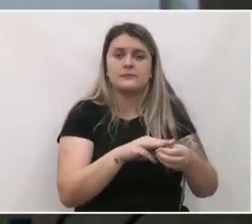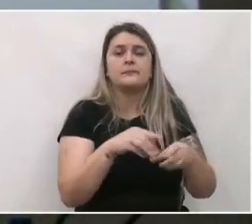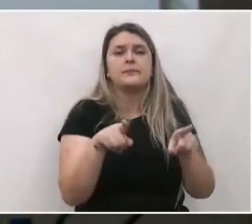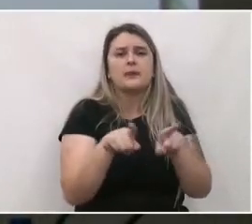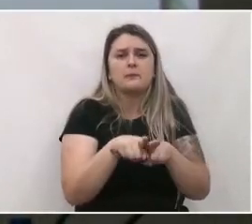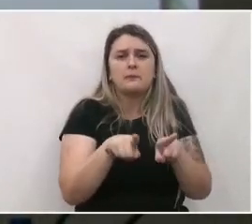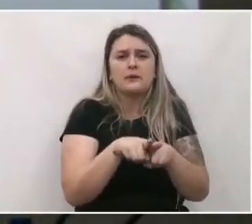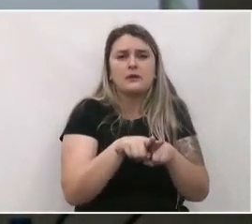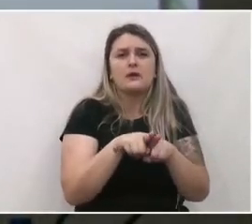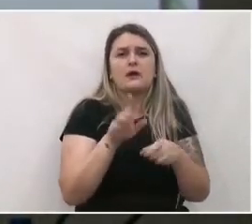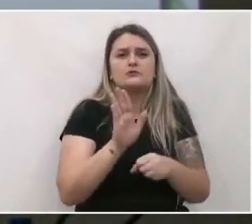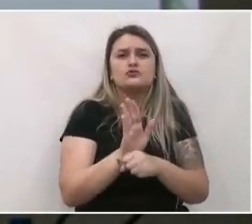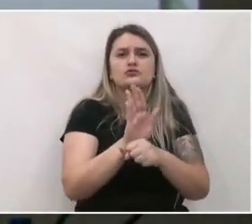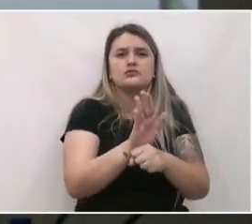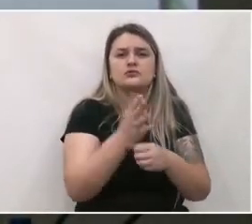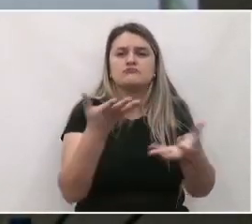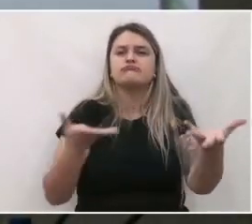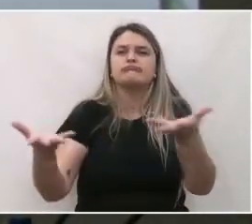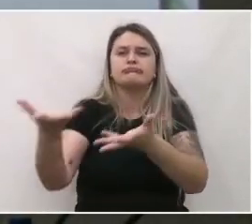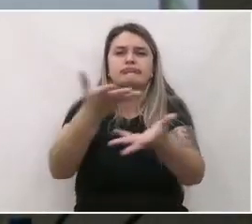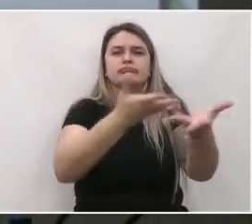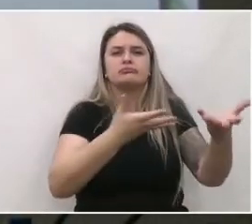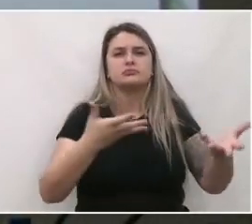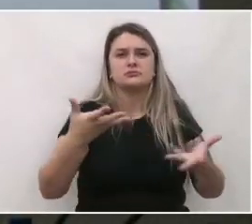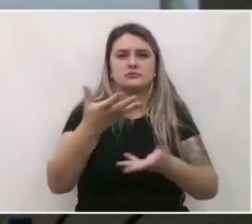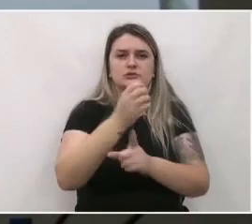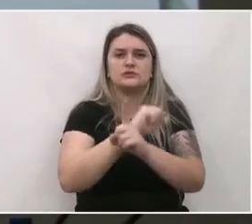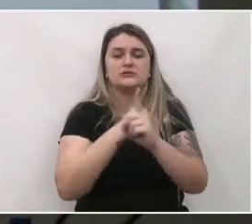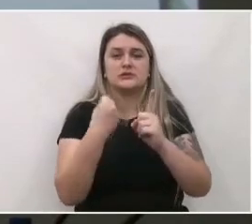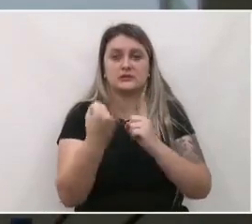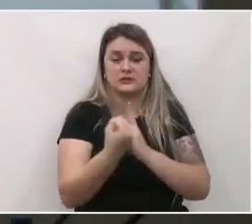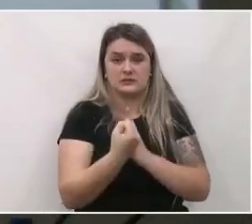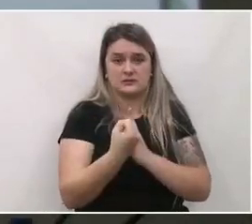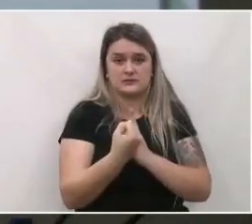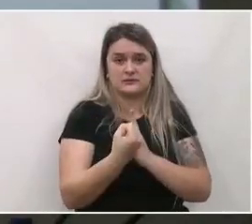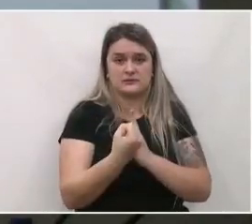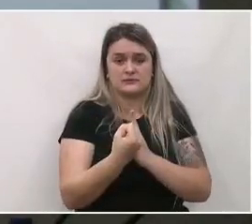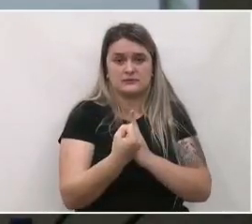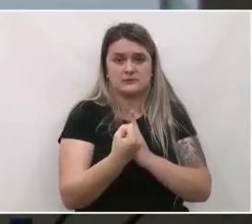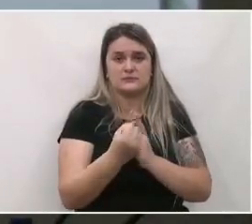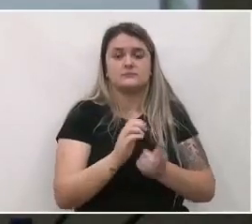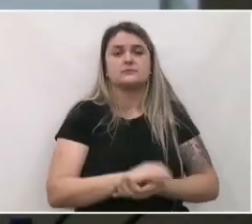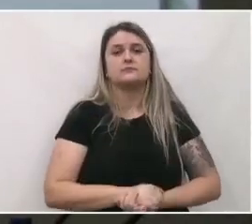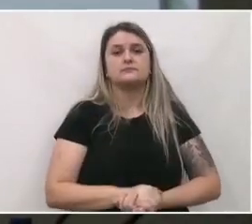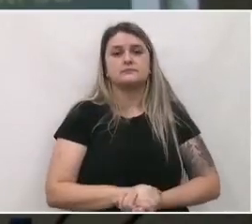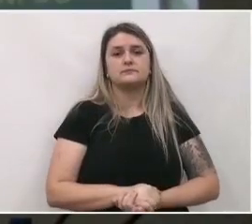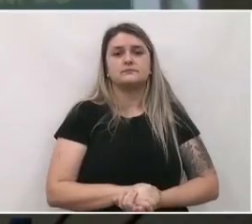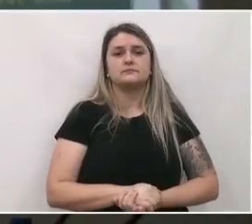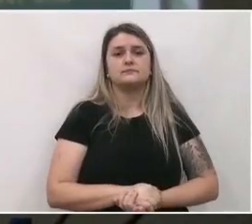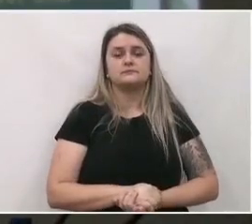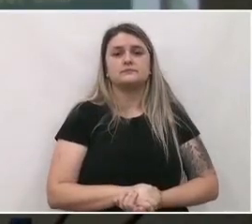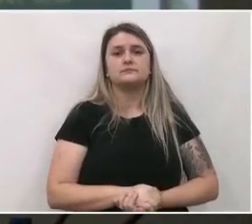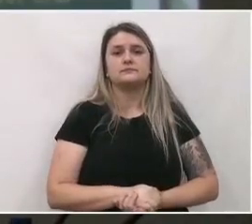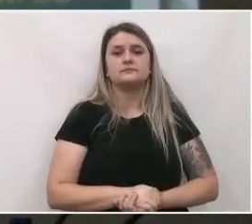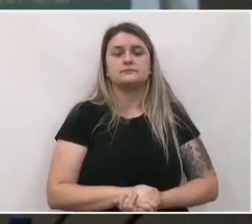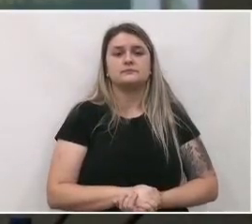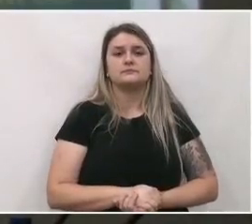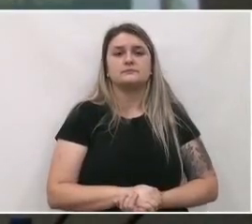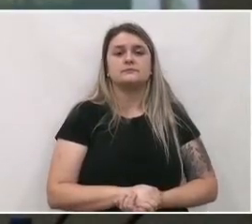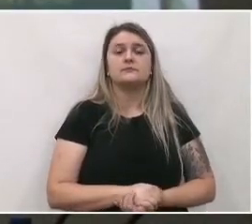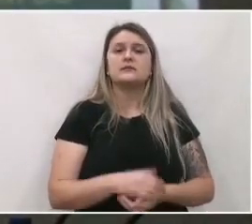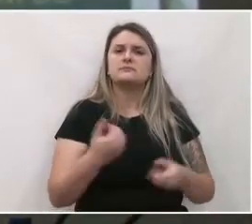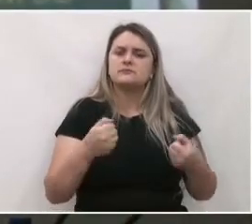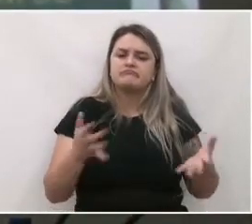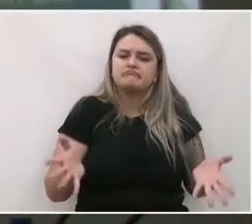também auxilia a envolver a sociedade durante todo o processo de revisão do plano diretor. Além de